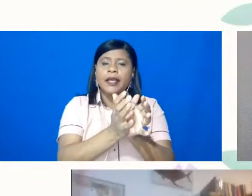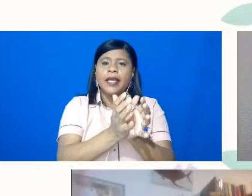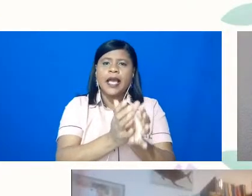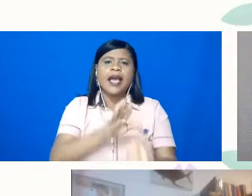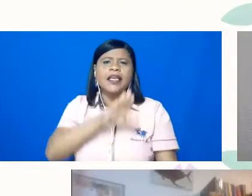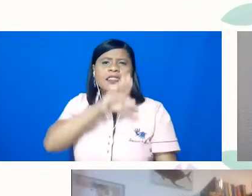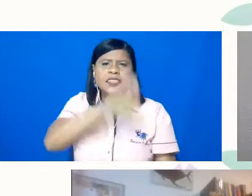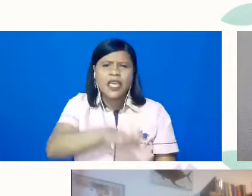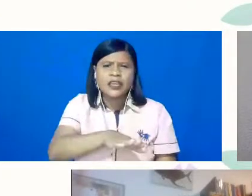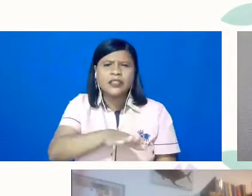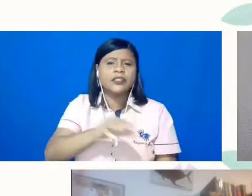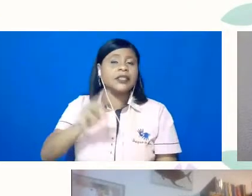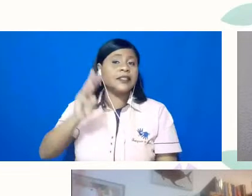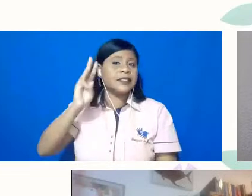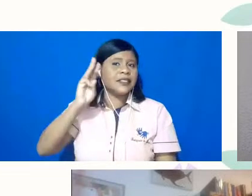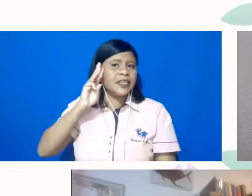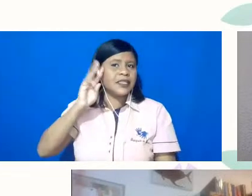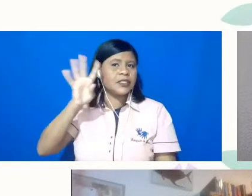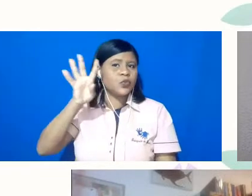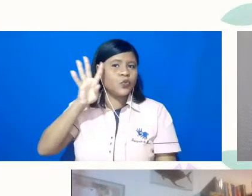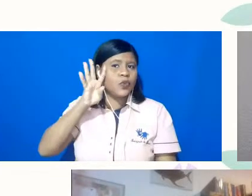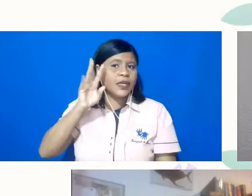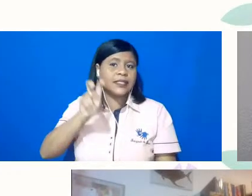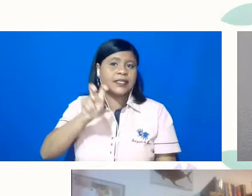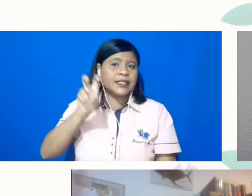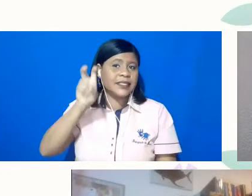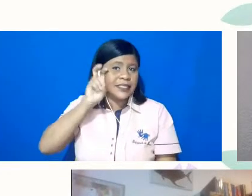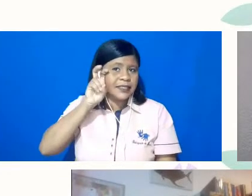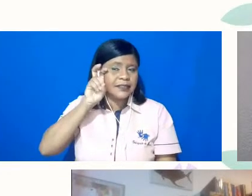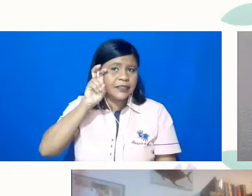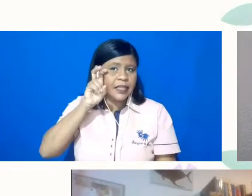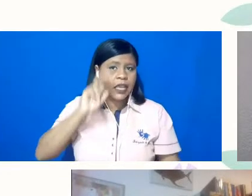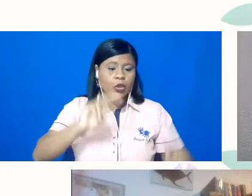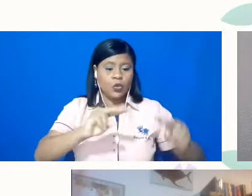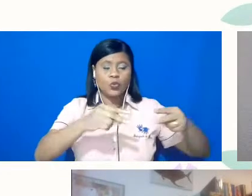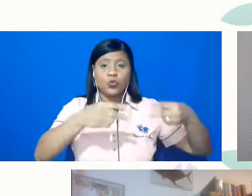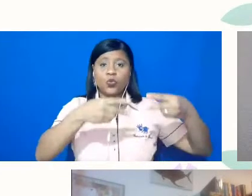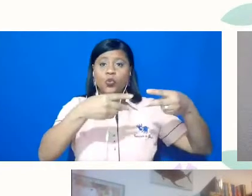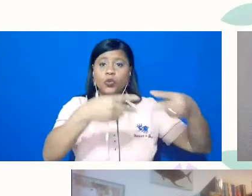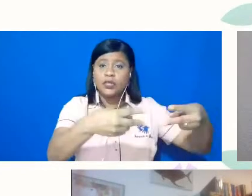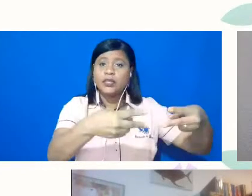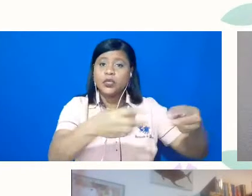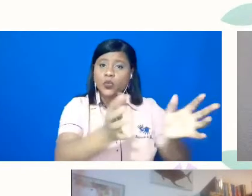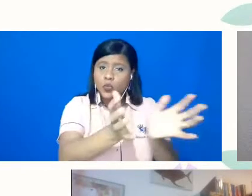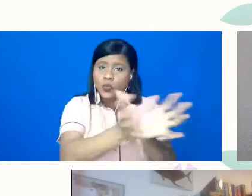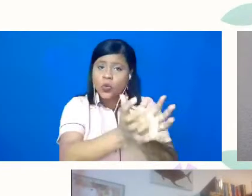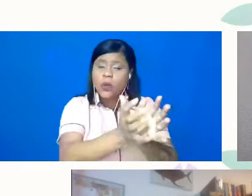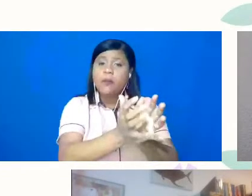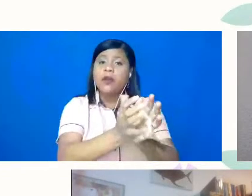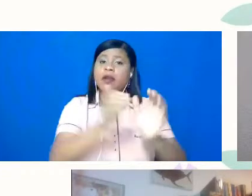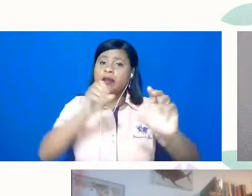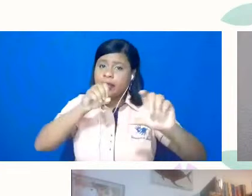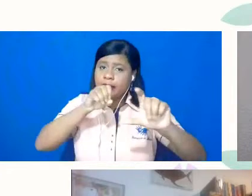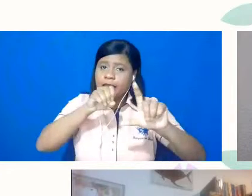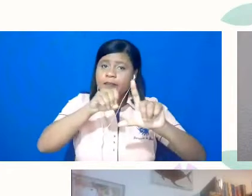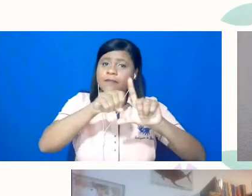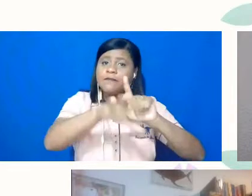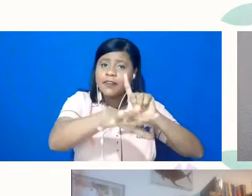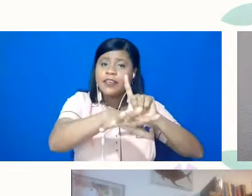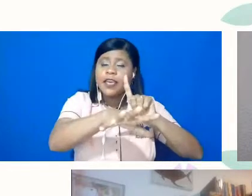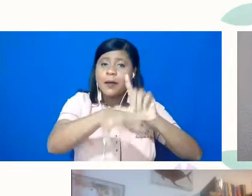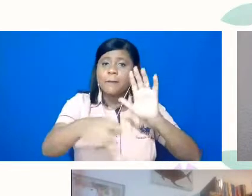quinta, e os links para acessar esse GT vai ser enviado para quem se inscreveu no evento.